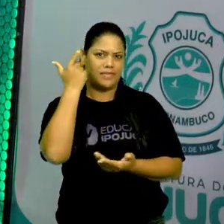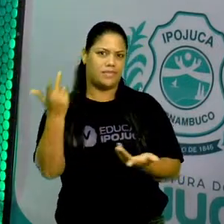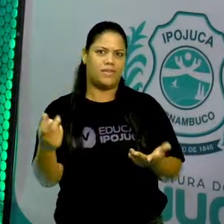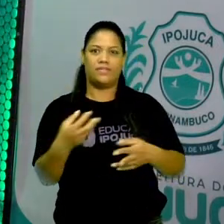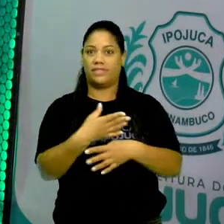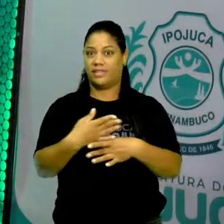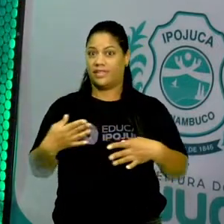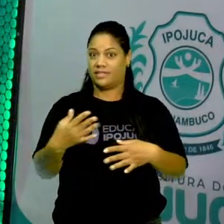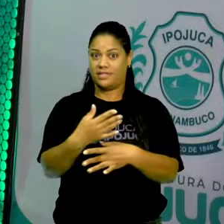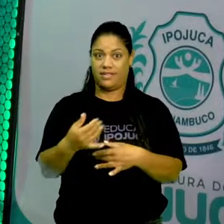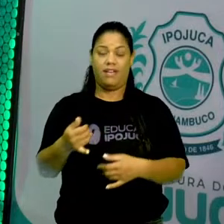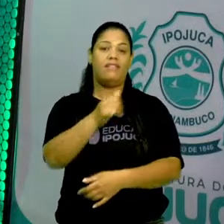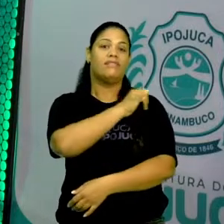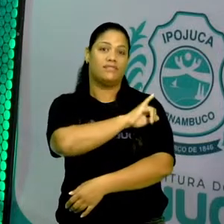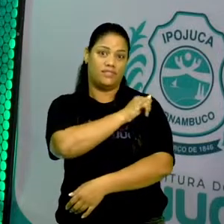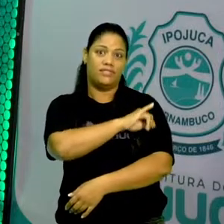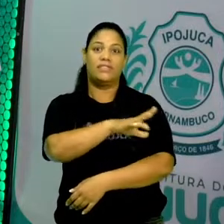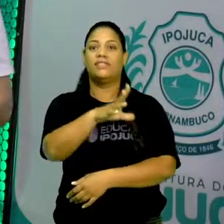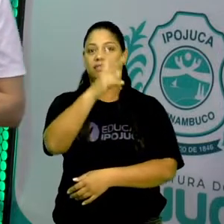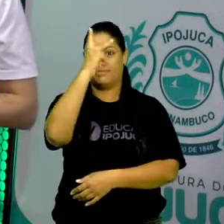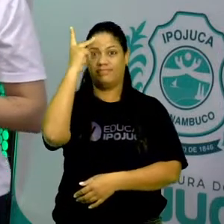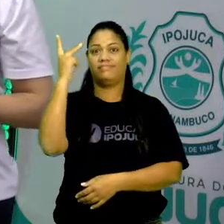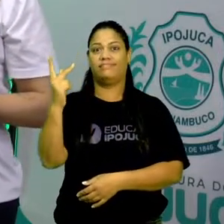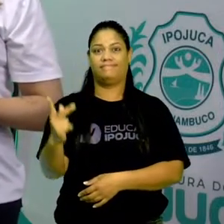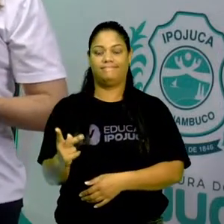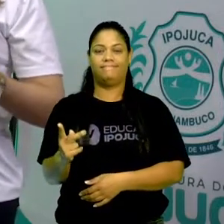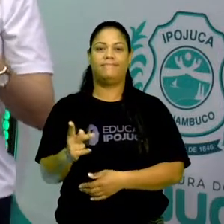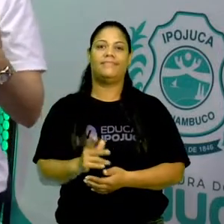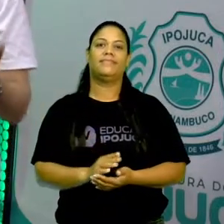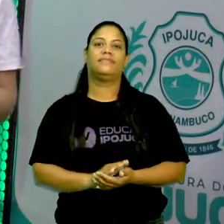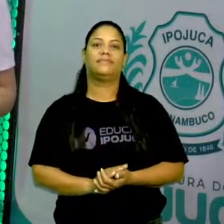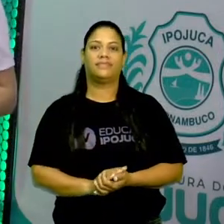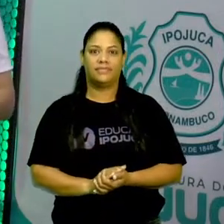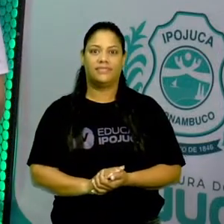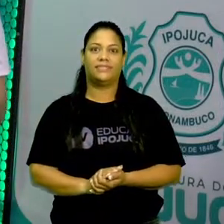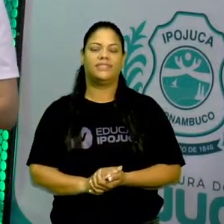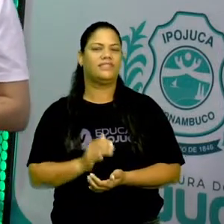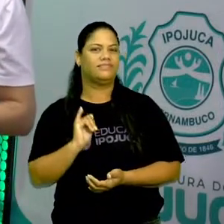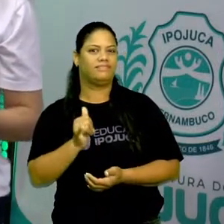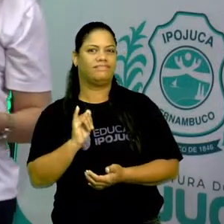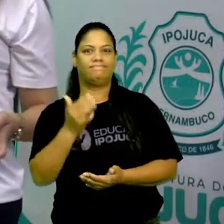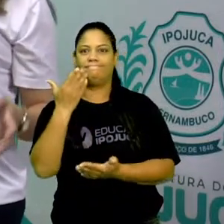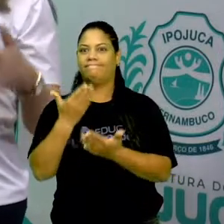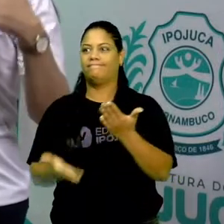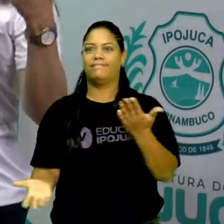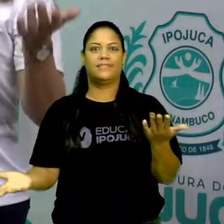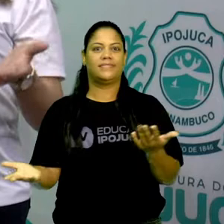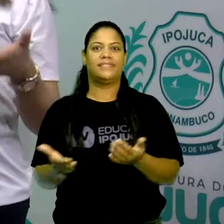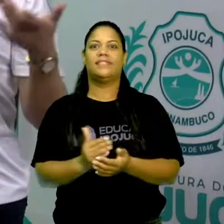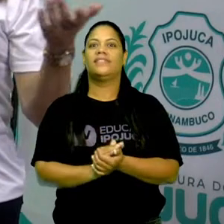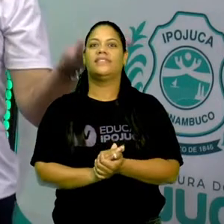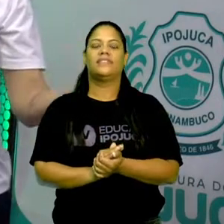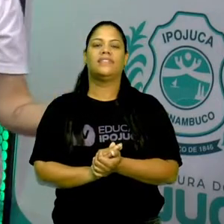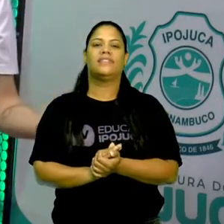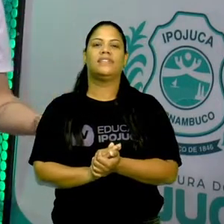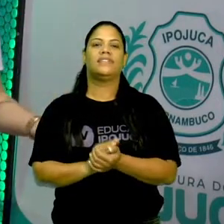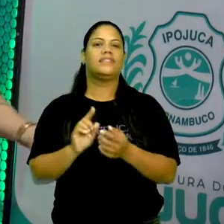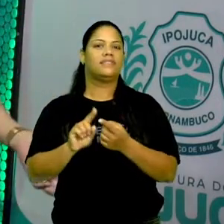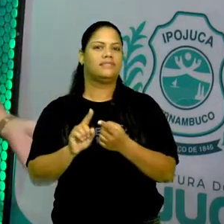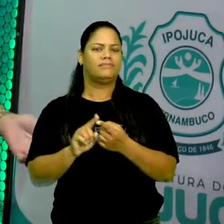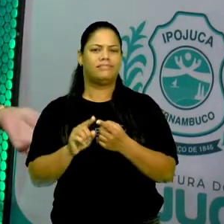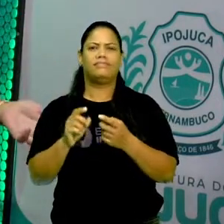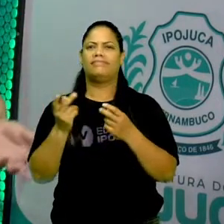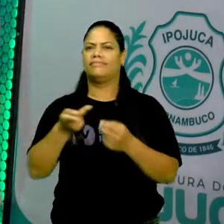na cidade do Rio de Janeiro, muitas pessoas são vitimadas por balas perdidas. Então, seria um discurso bem